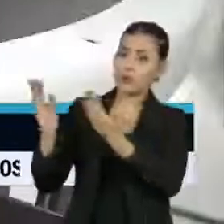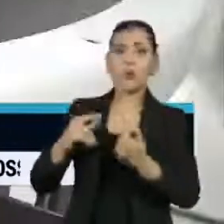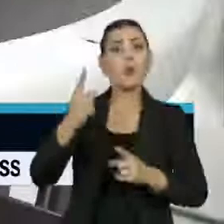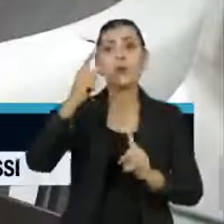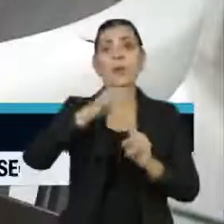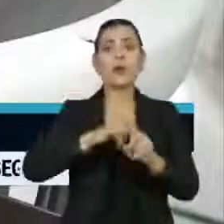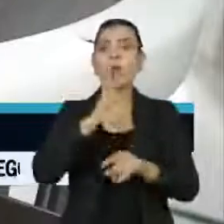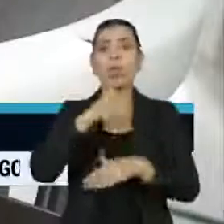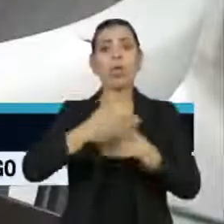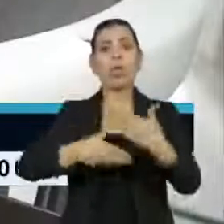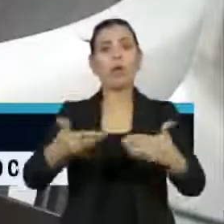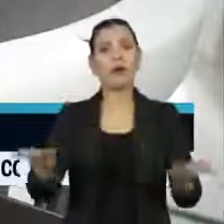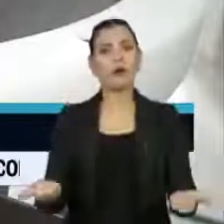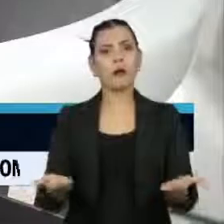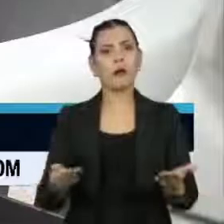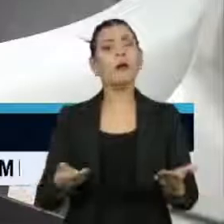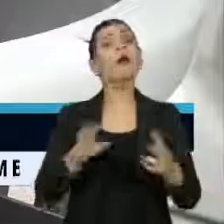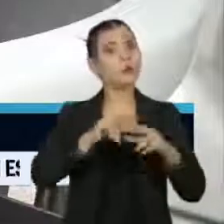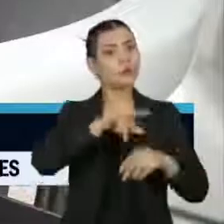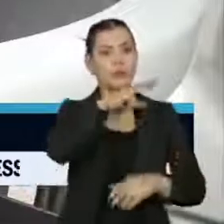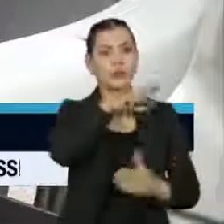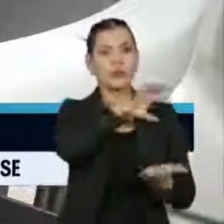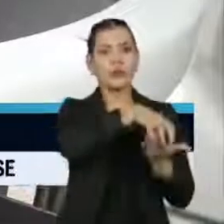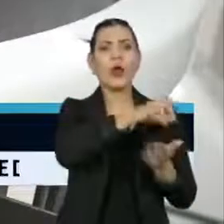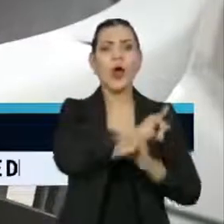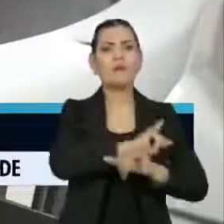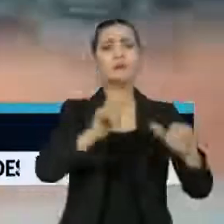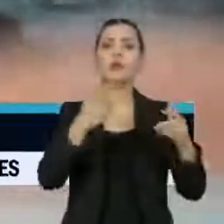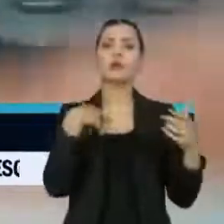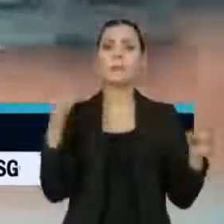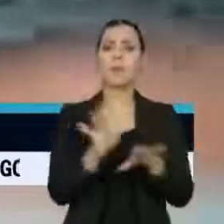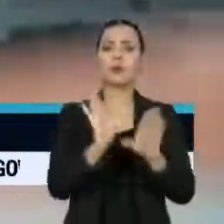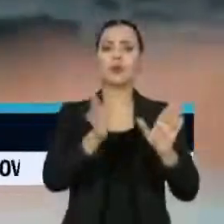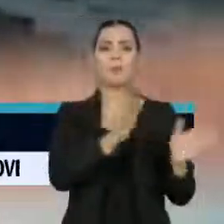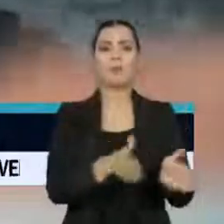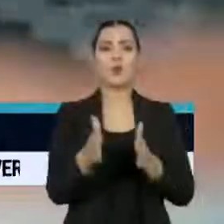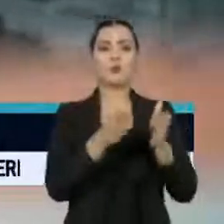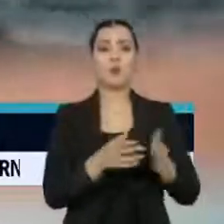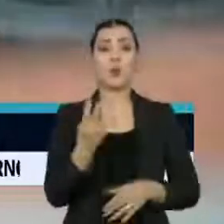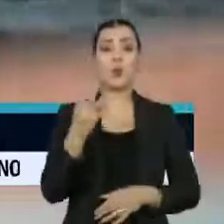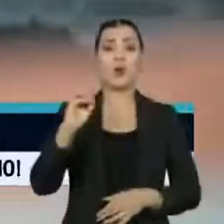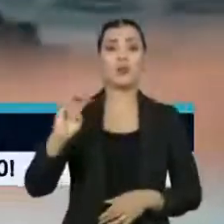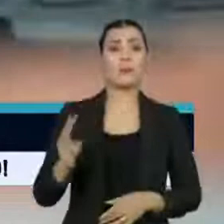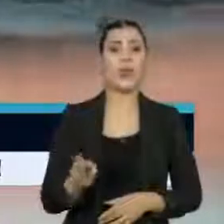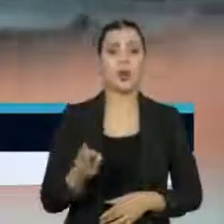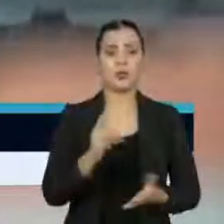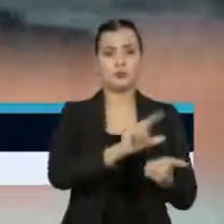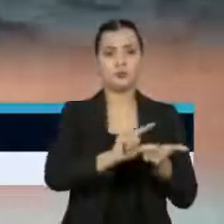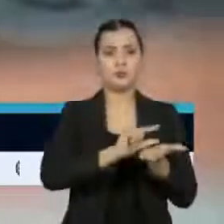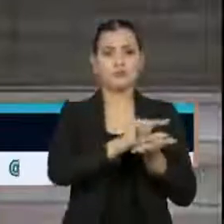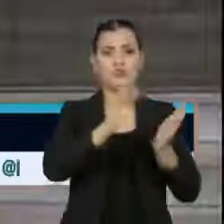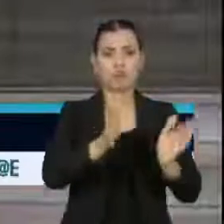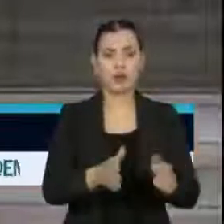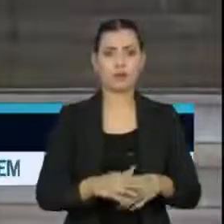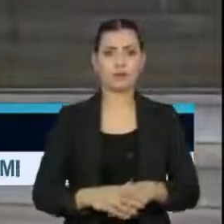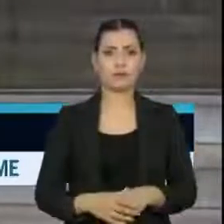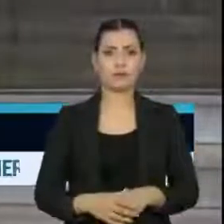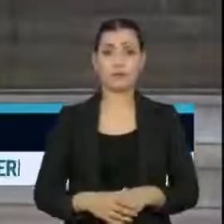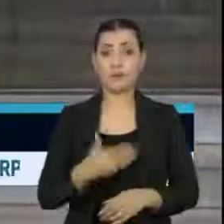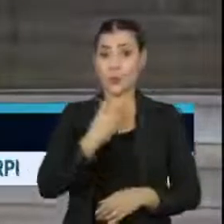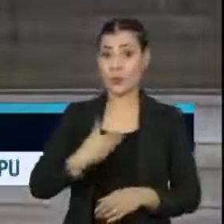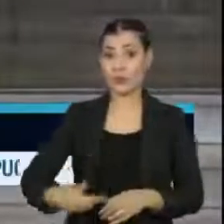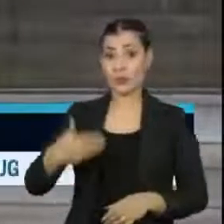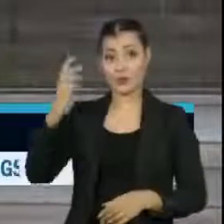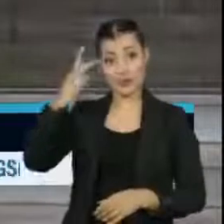de um mês. O Butantan informou que está pronto para iniciar a produção de cerca de 40 milhões de doses do imunizante. O